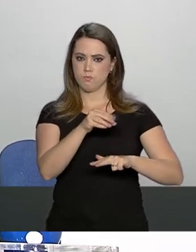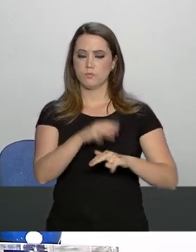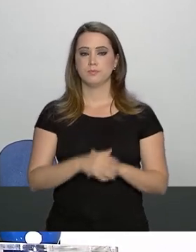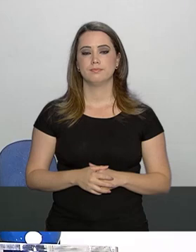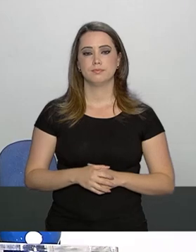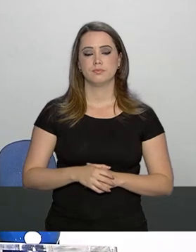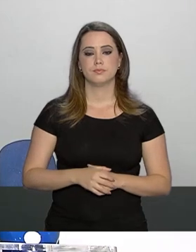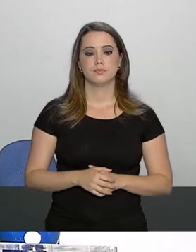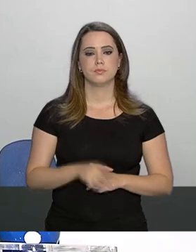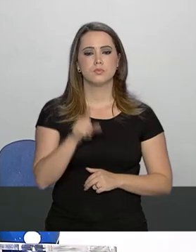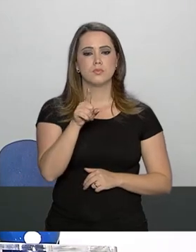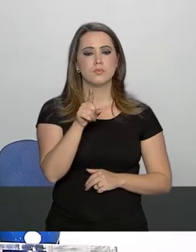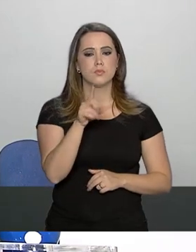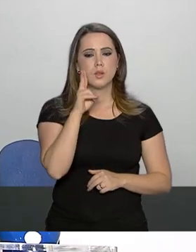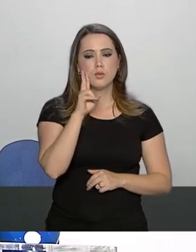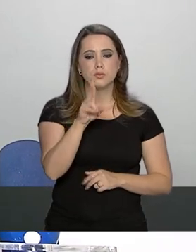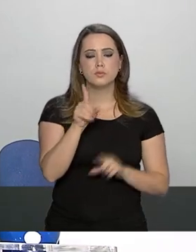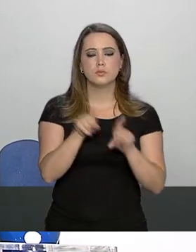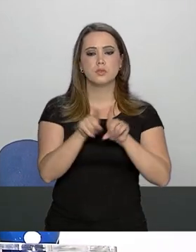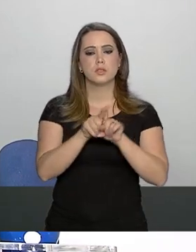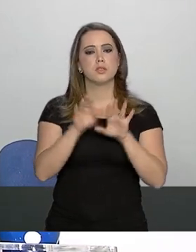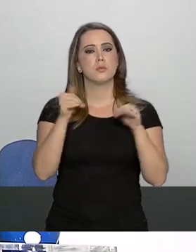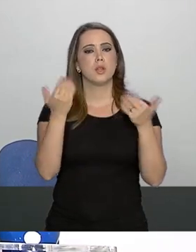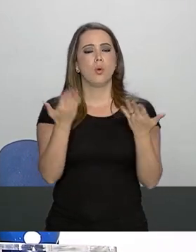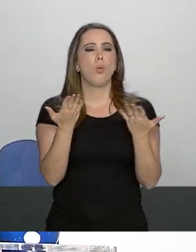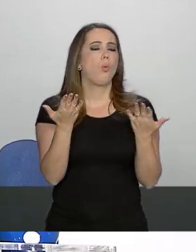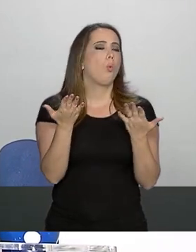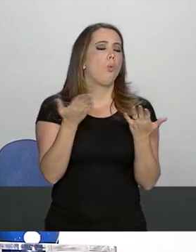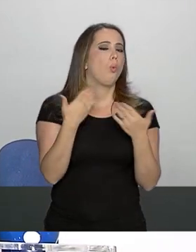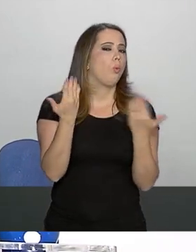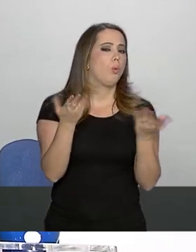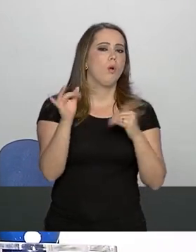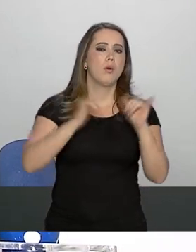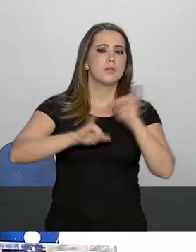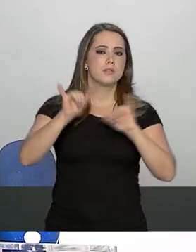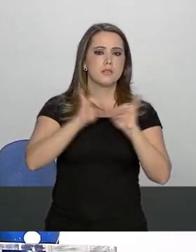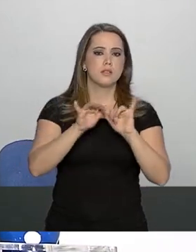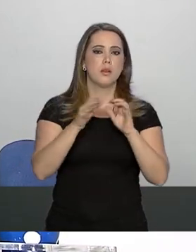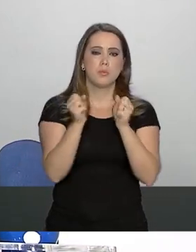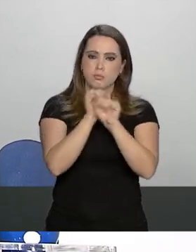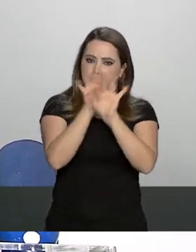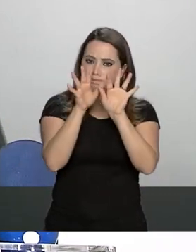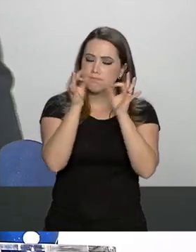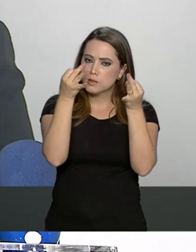Pota a voz. Por favor, verifica também qual foi o tipo de exame para poder aclarar bem.